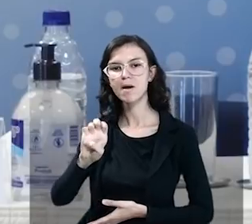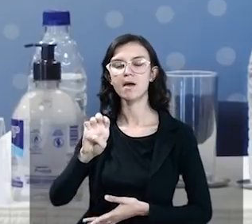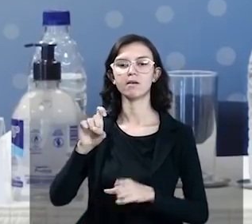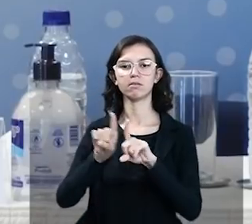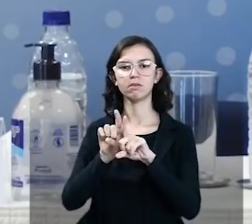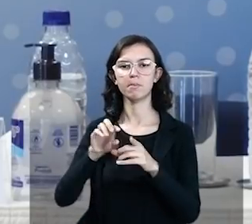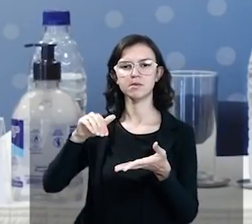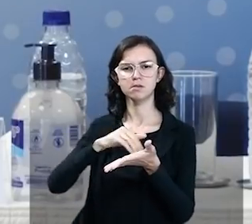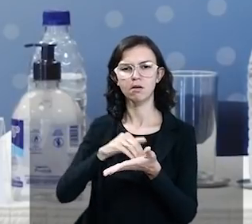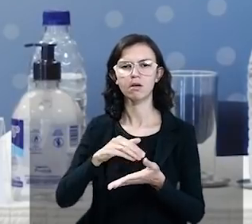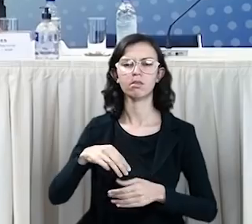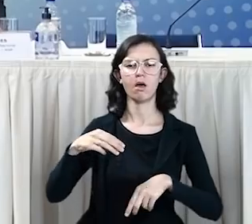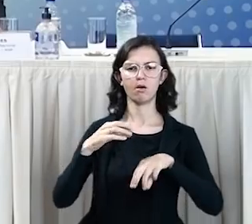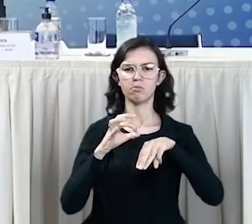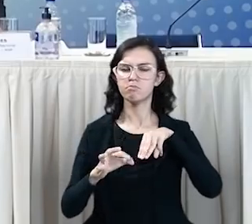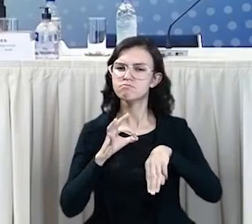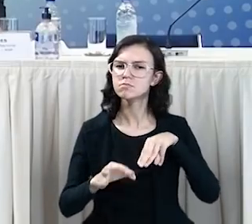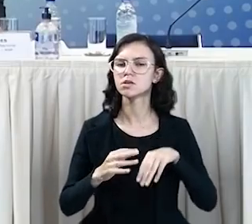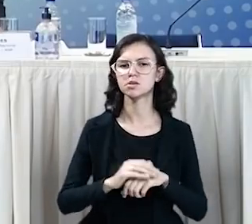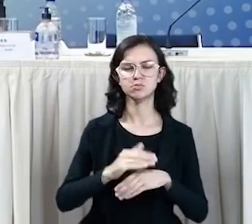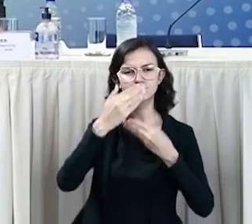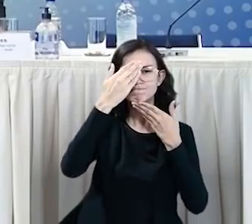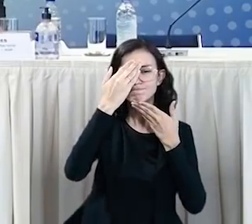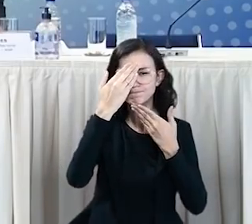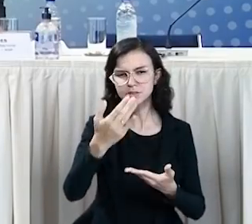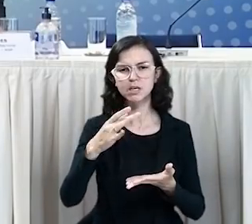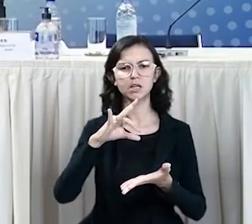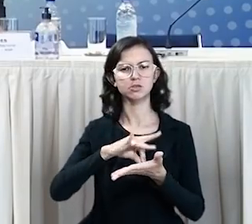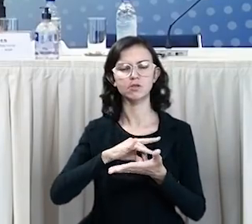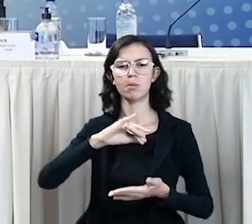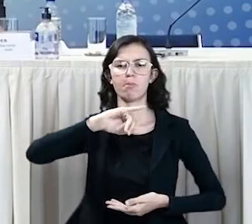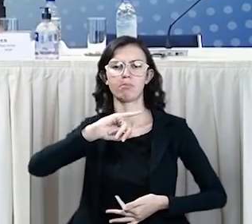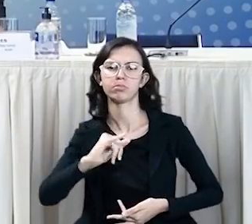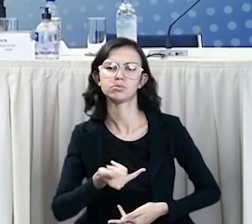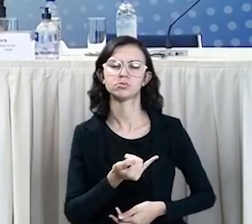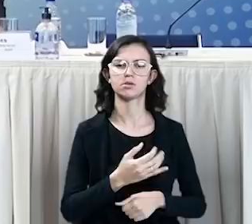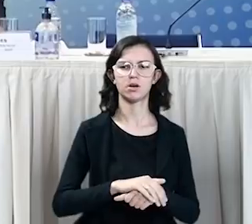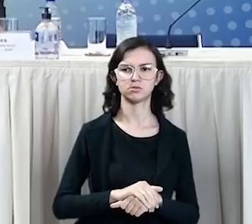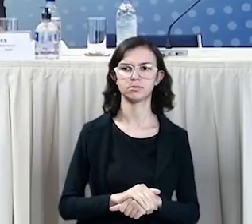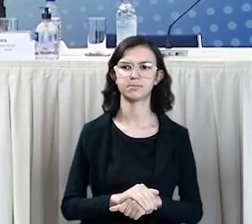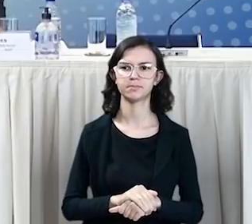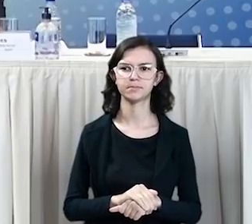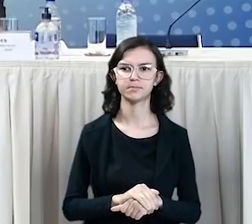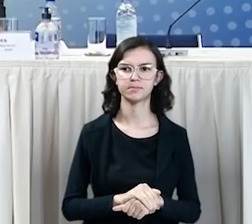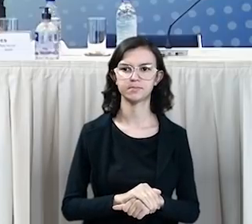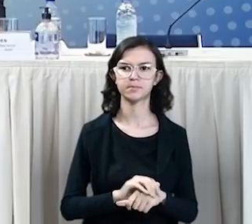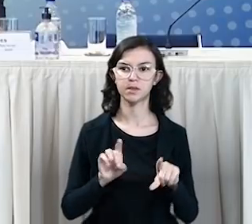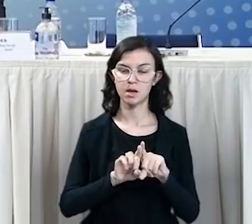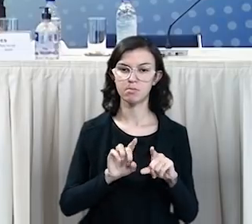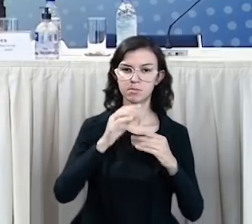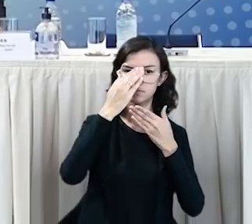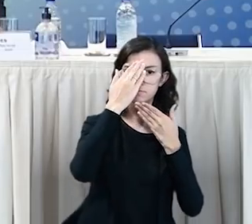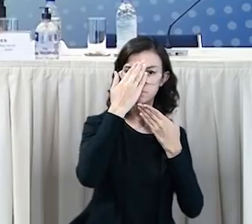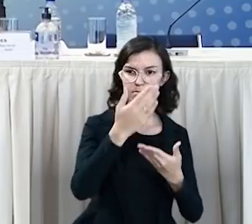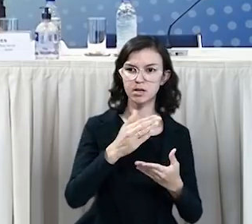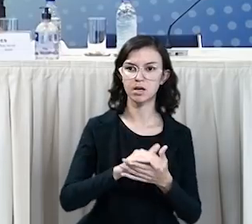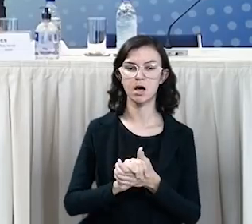oportunidade, ao ministro, ao secretário Victor, a Wagner também na SESU e toda a sua equipe.